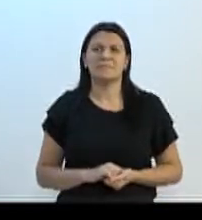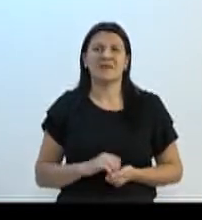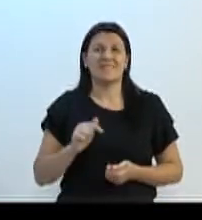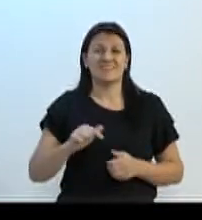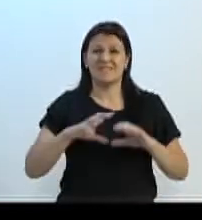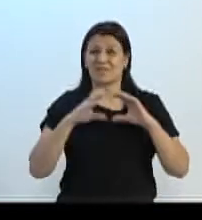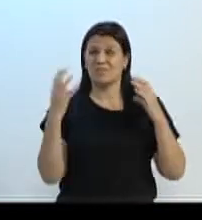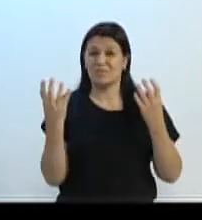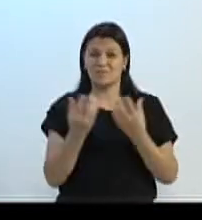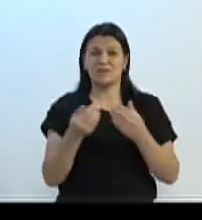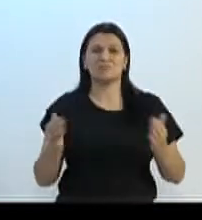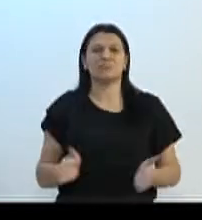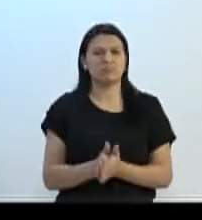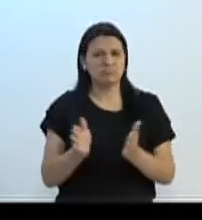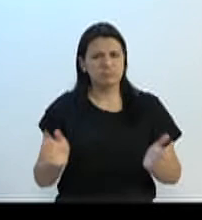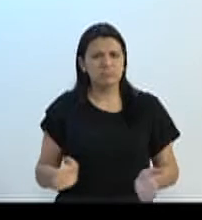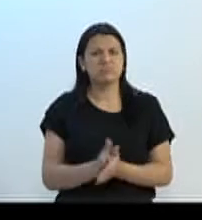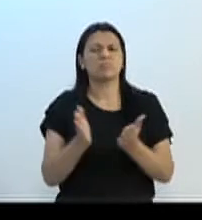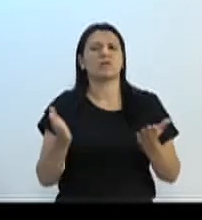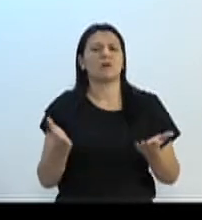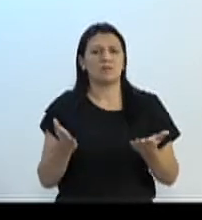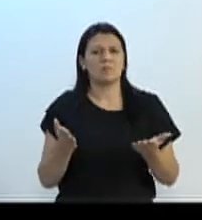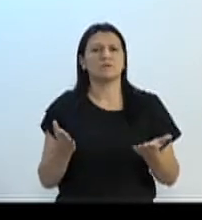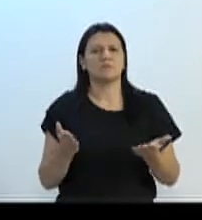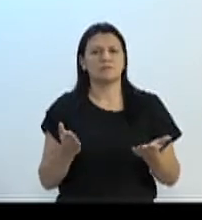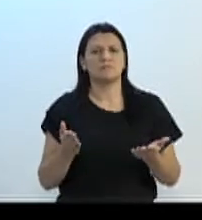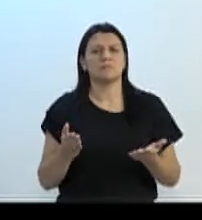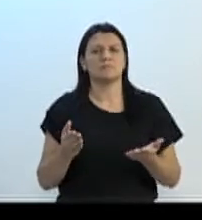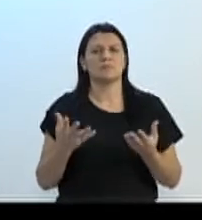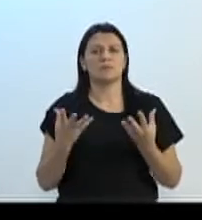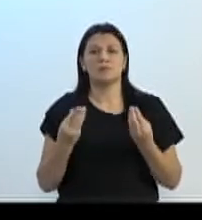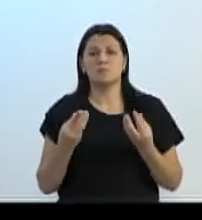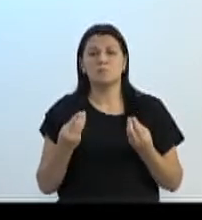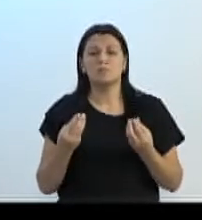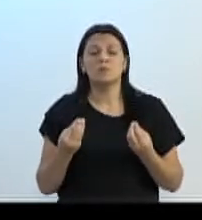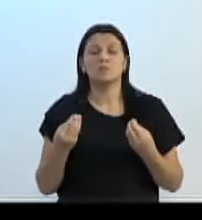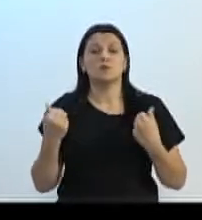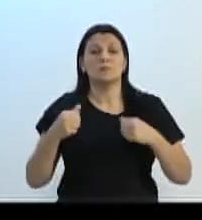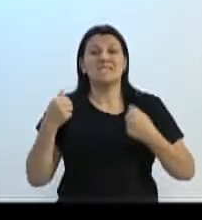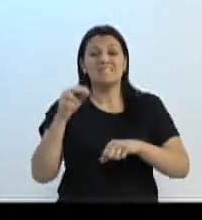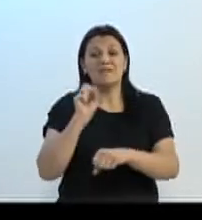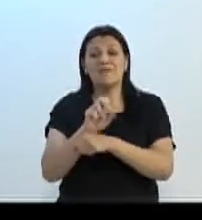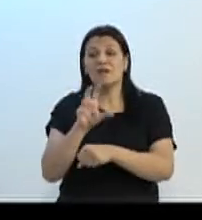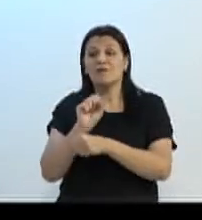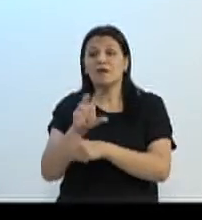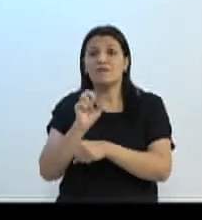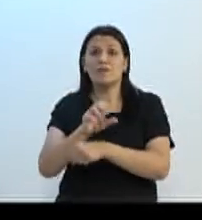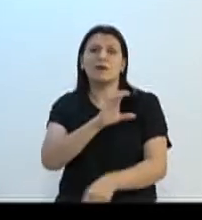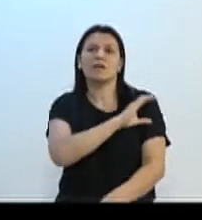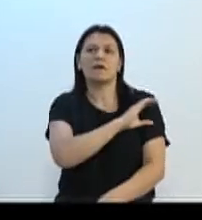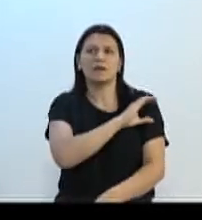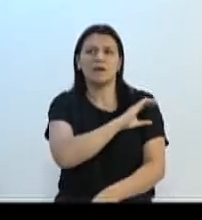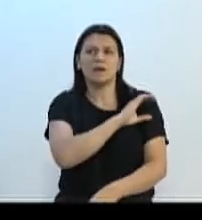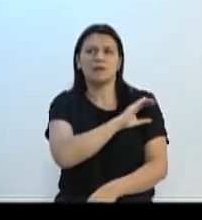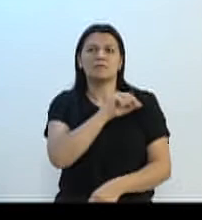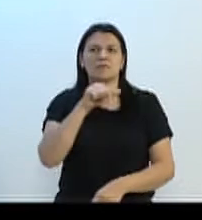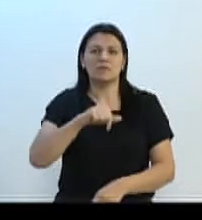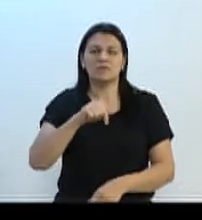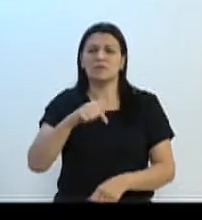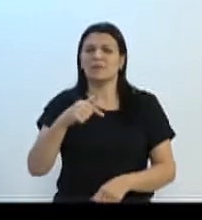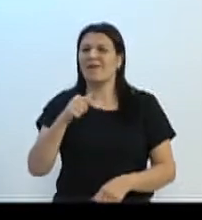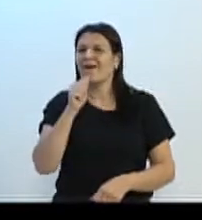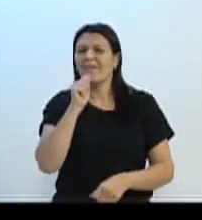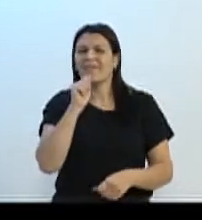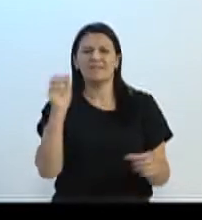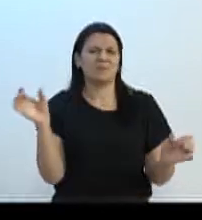comunidade carente, grande vulnerabilidade social, uma grande demanda por vaga em creche, por necessidade de vaga em creche, e esse CI ainda não foi